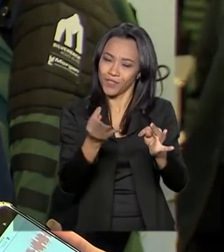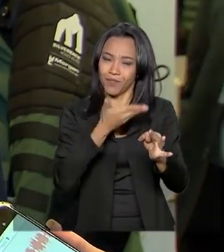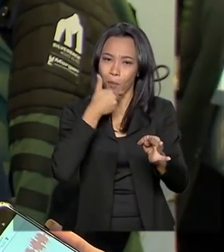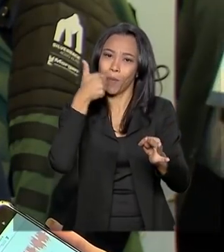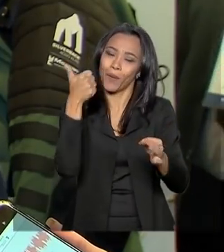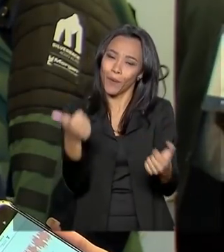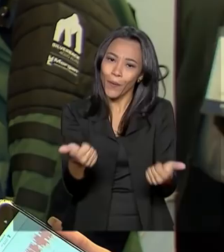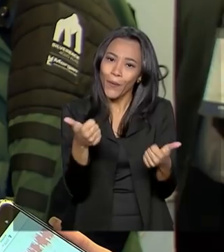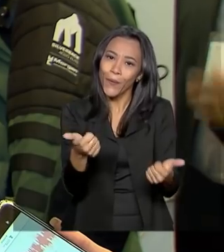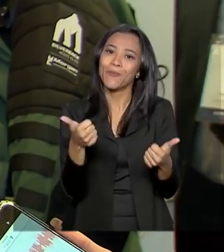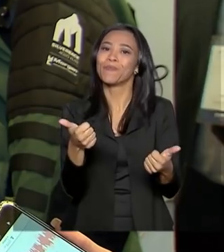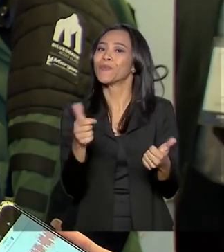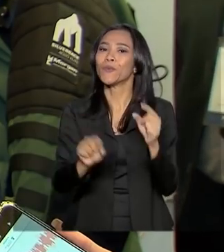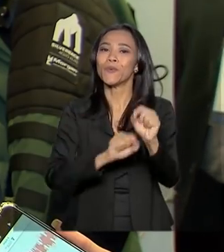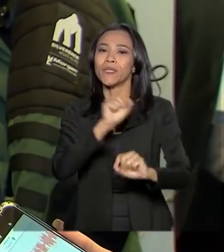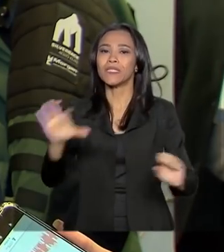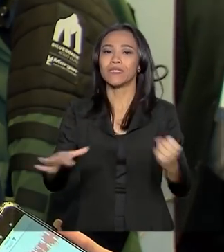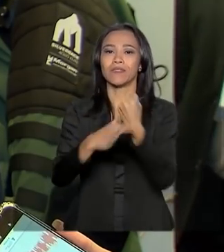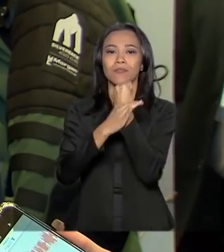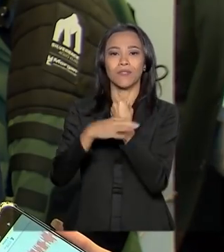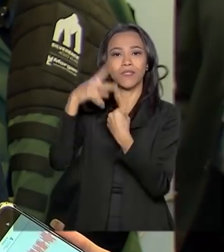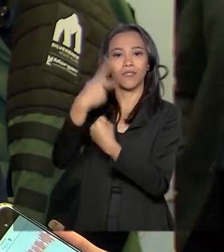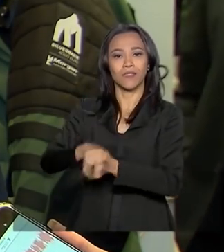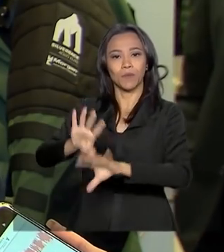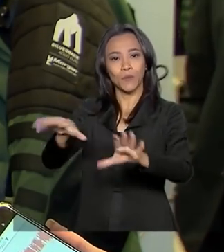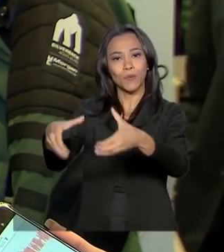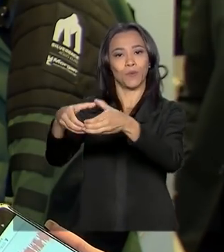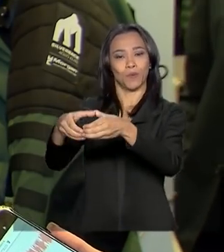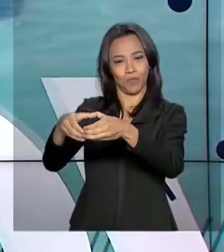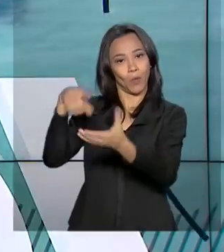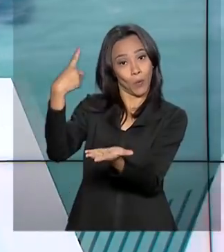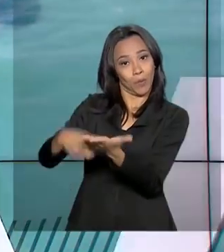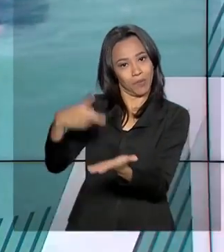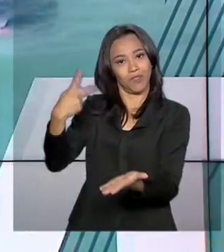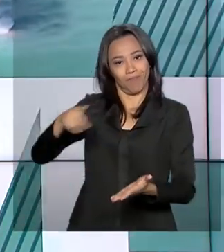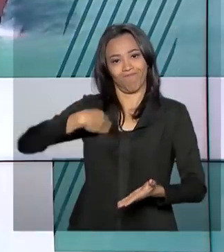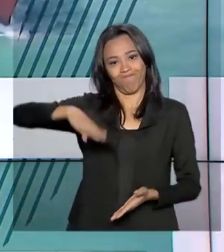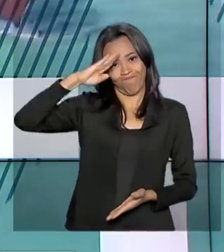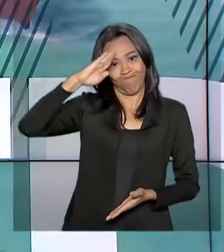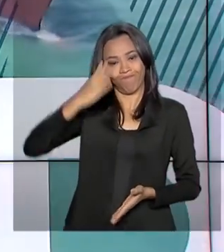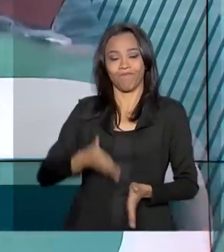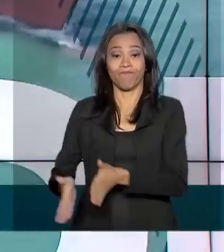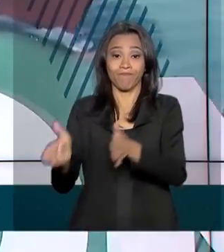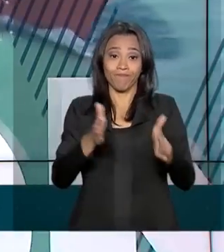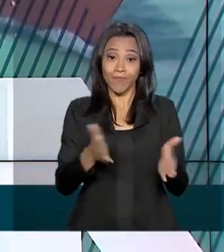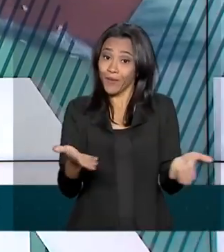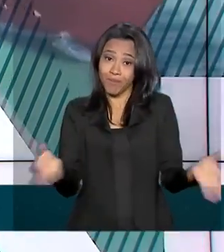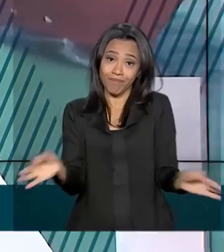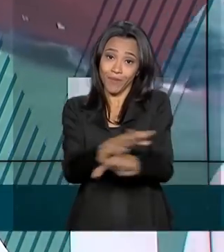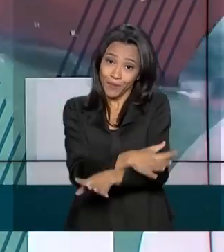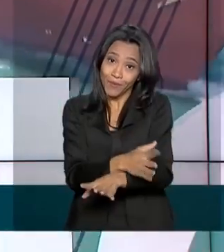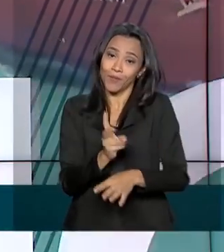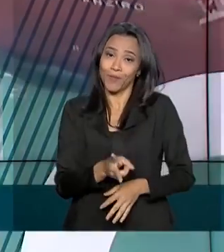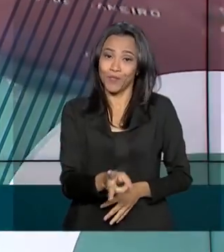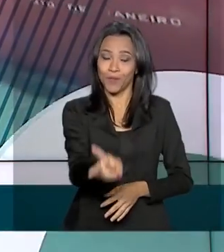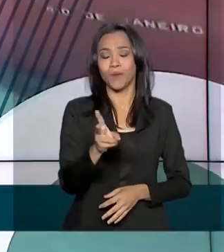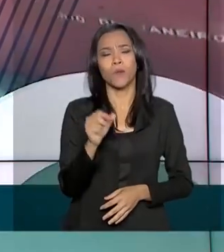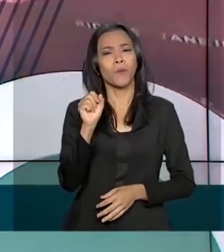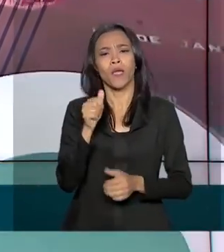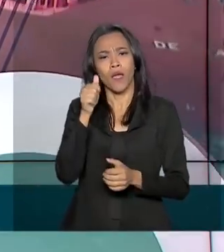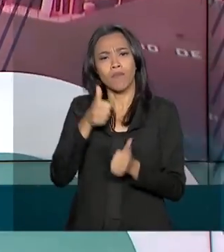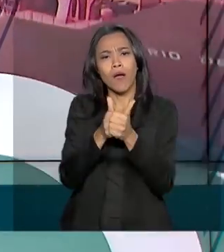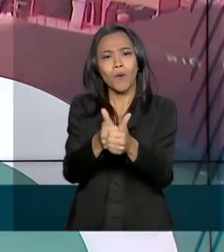maior capacidade das nossas Forças Armadas cumprirem a sua missão. E o governo agora fica por aqui. Continue nos